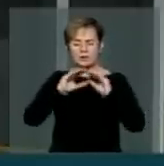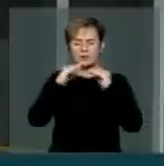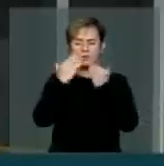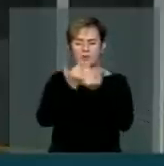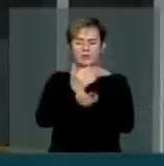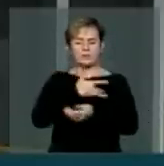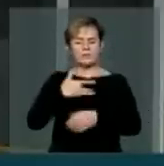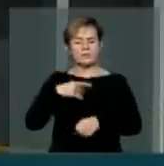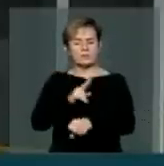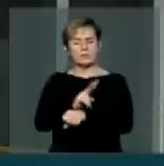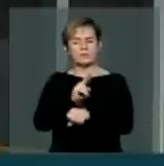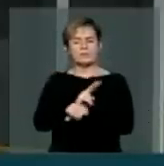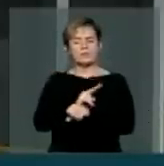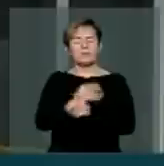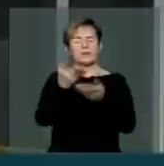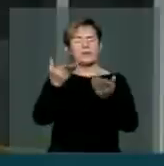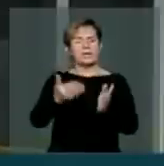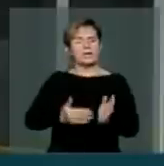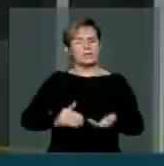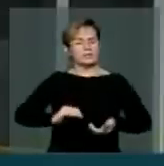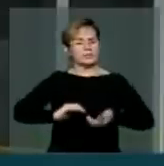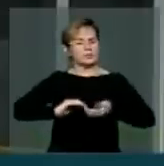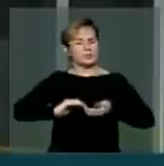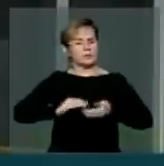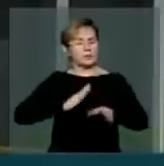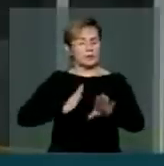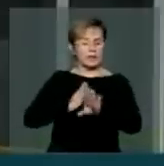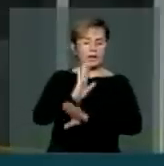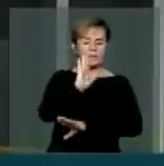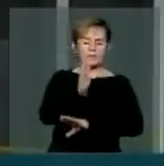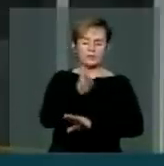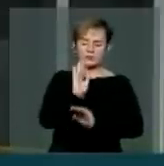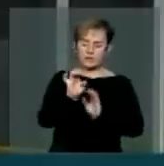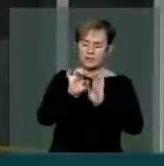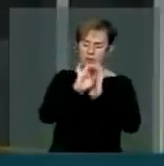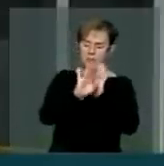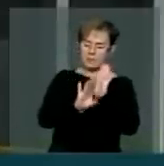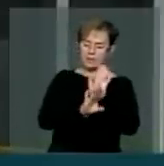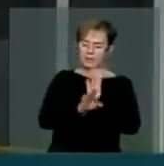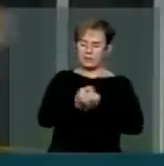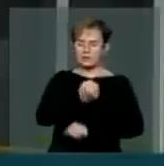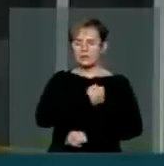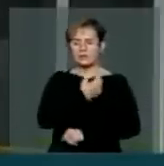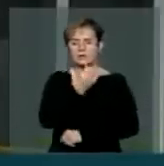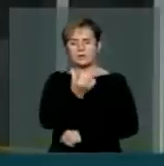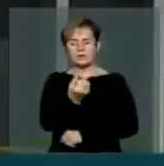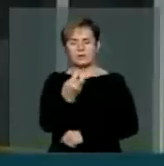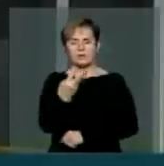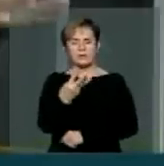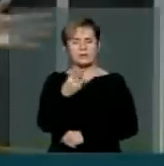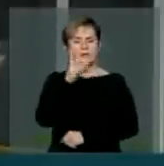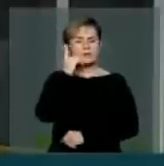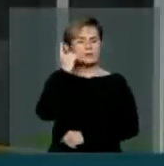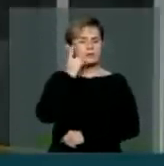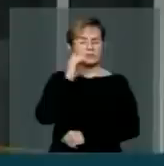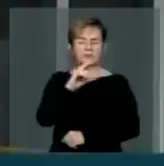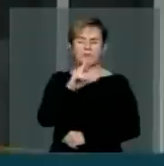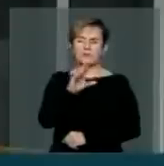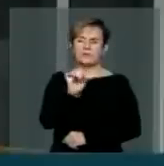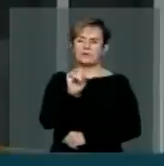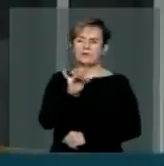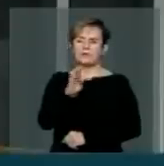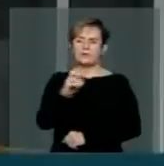Este Congresso aprovou a Emenda Constitucional 63 do deputado Custódio Matos, do